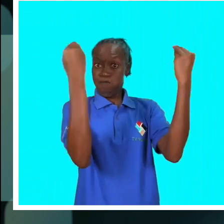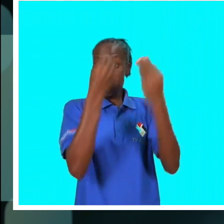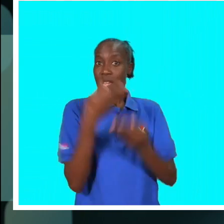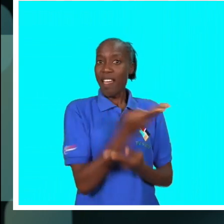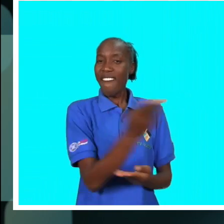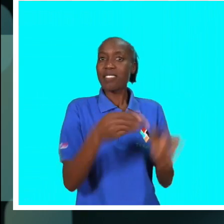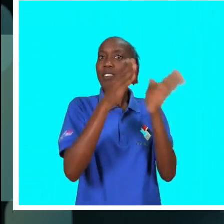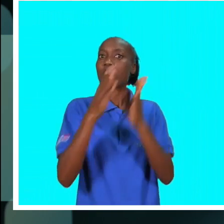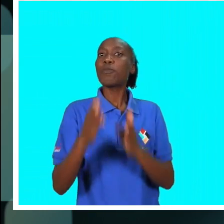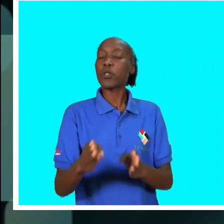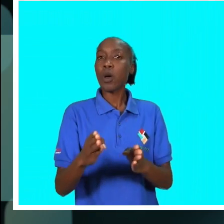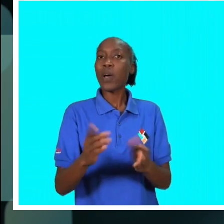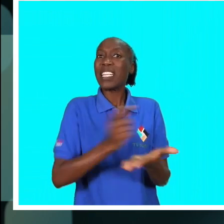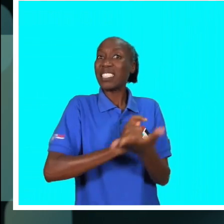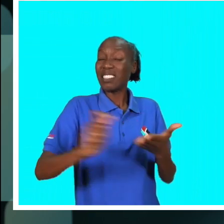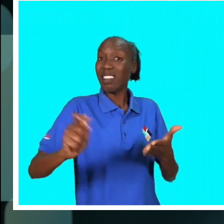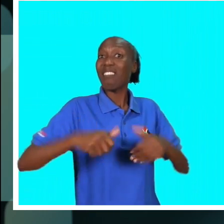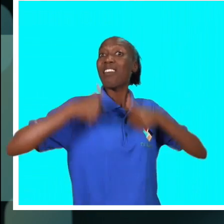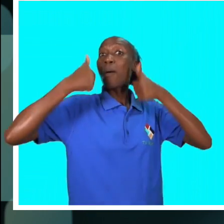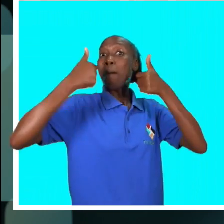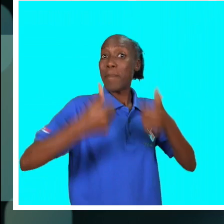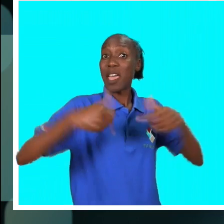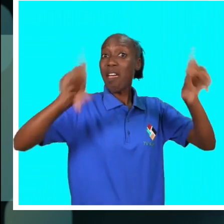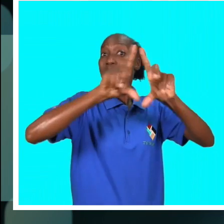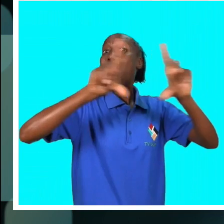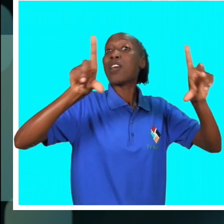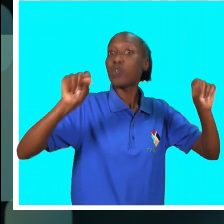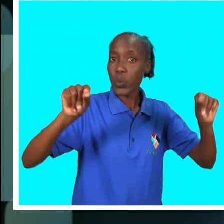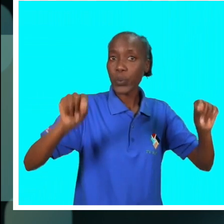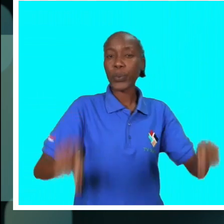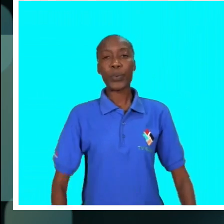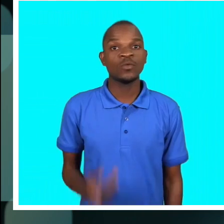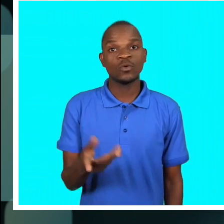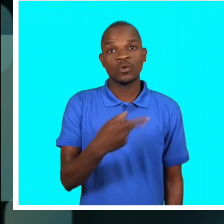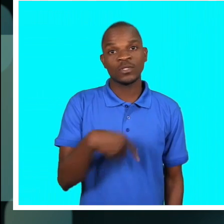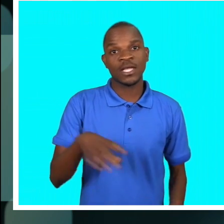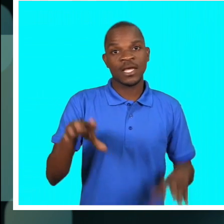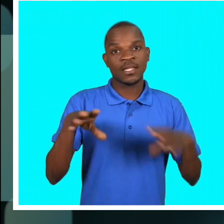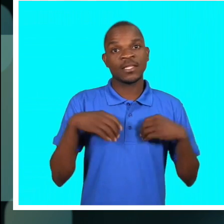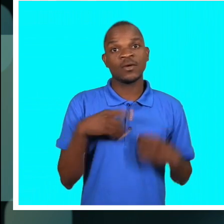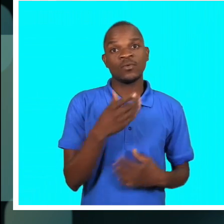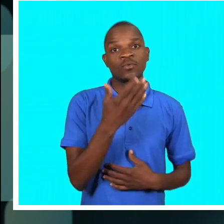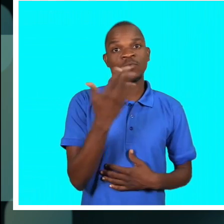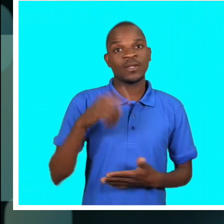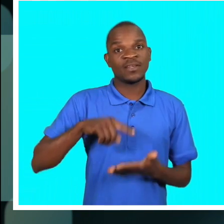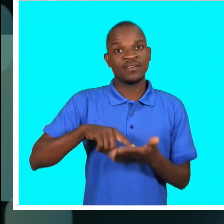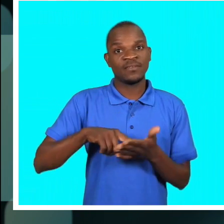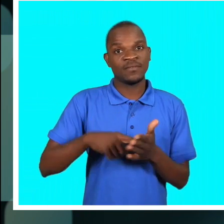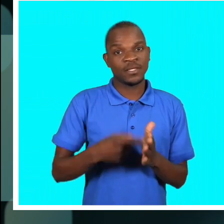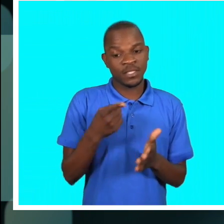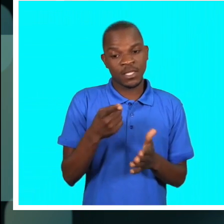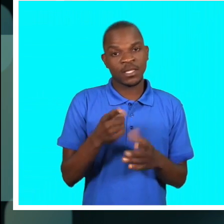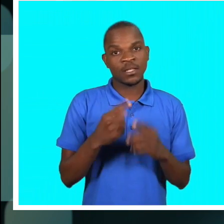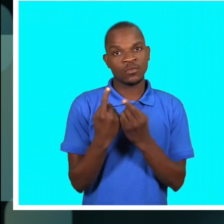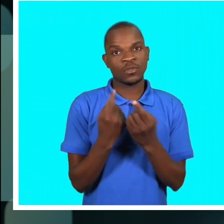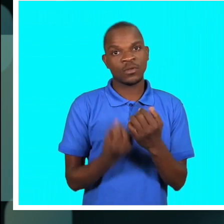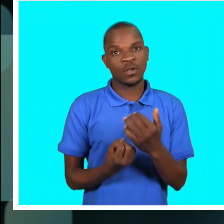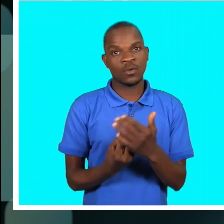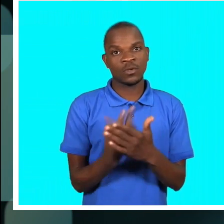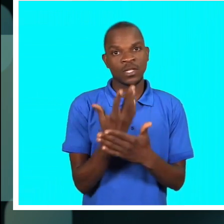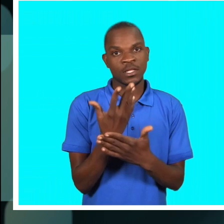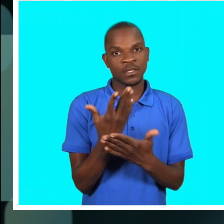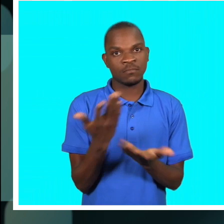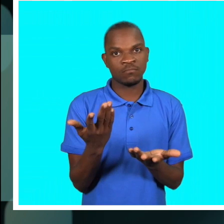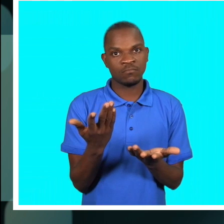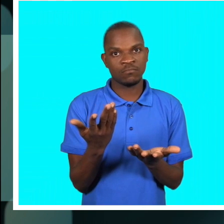capacitação destas pessoas que escrevem estes ações. Considerarmos o número de vezes que tal acontece ao